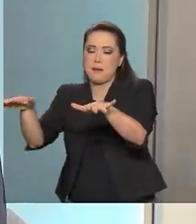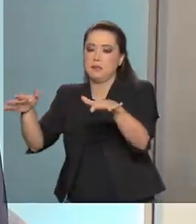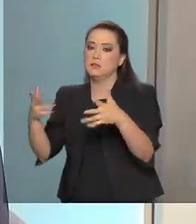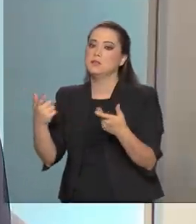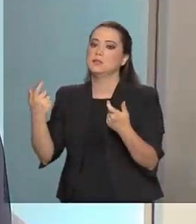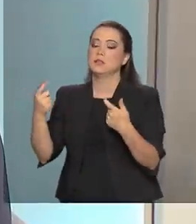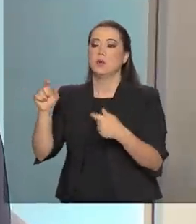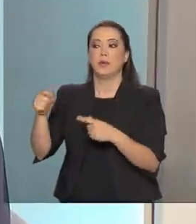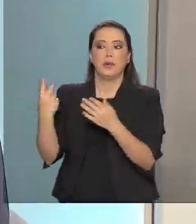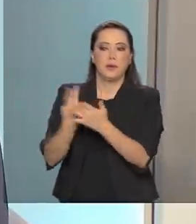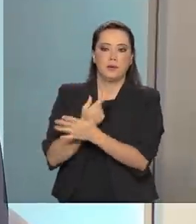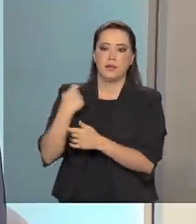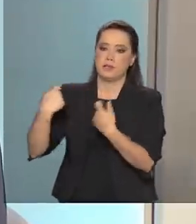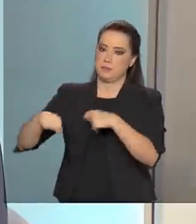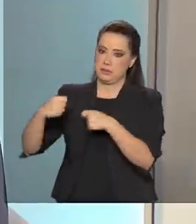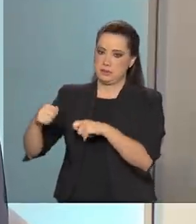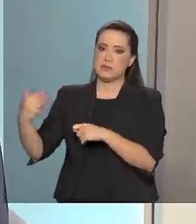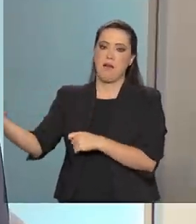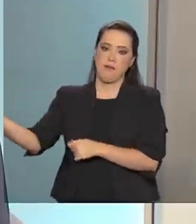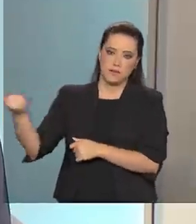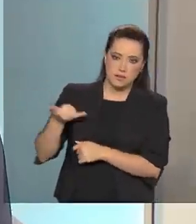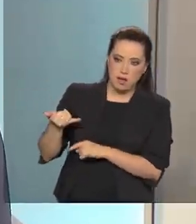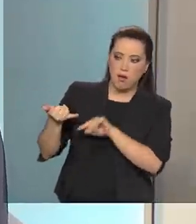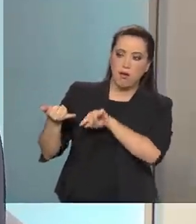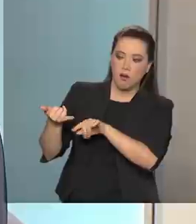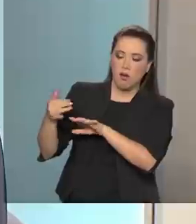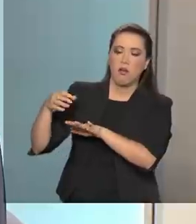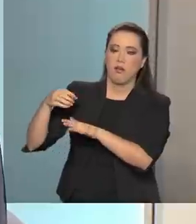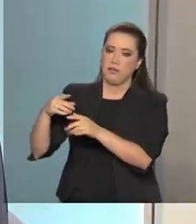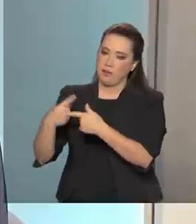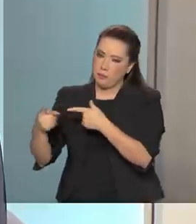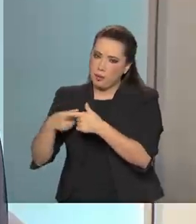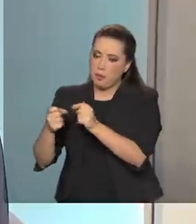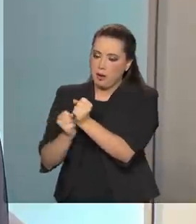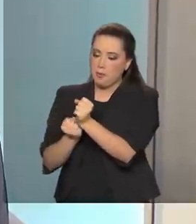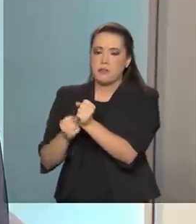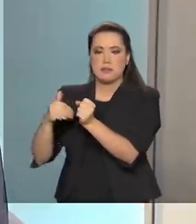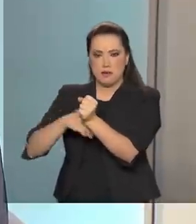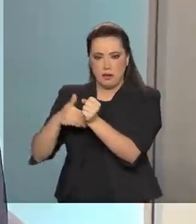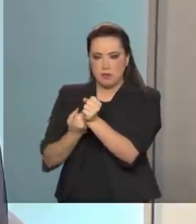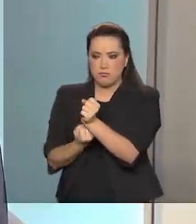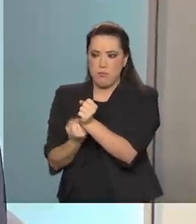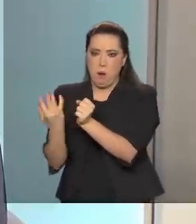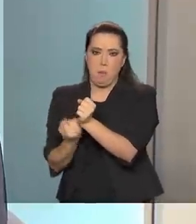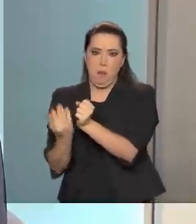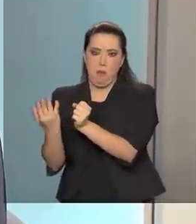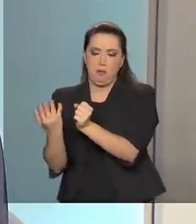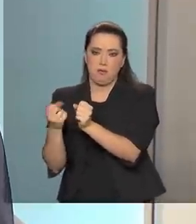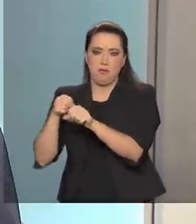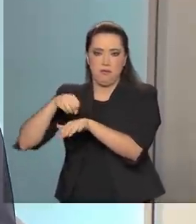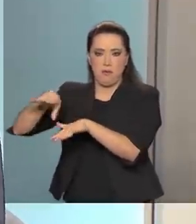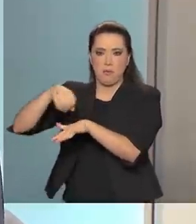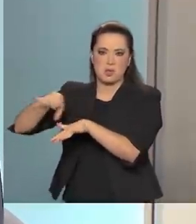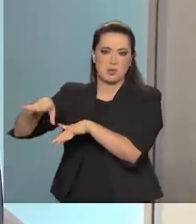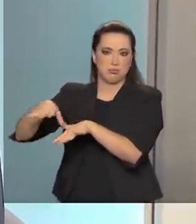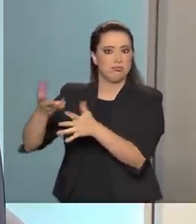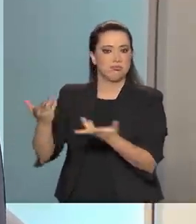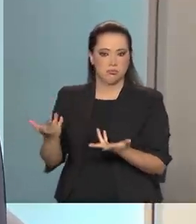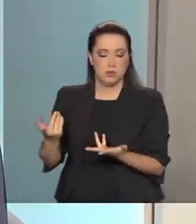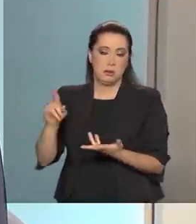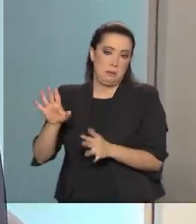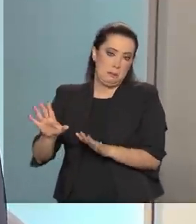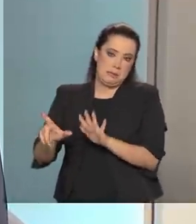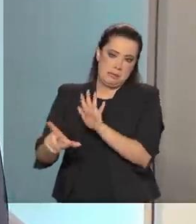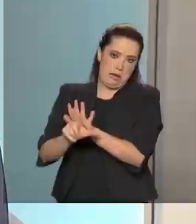como ao titular em que houve esse vazamento. Mas a lei ainda não tem detalhamento de quanto tempo ela